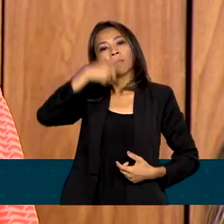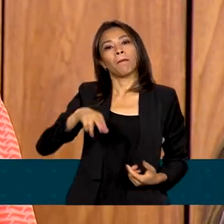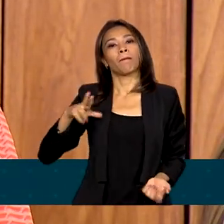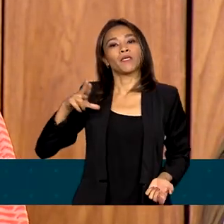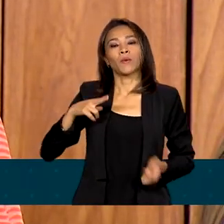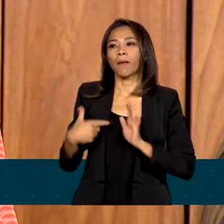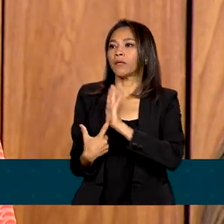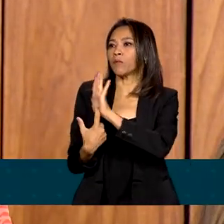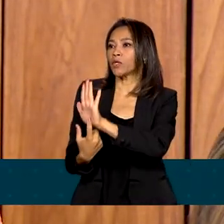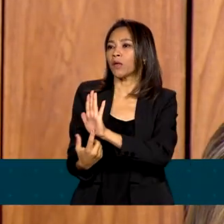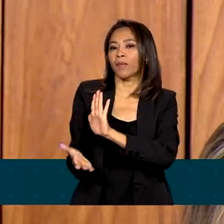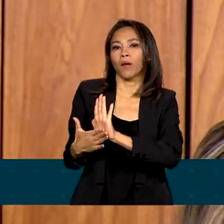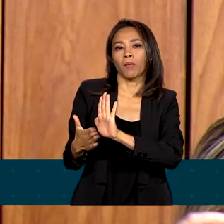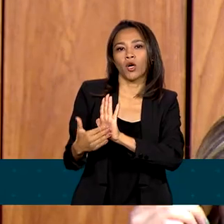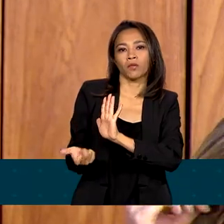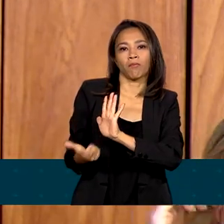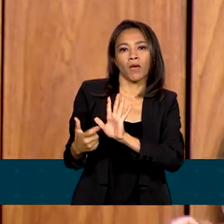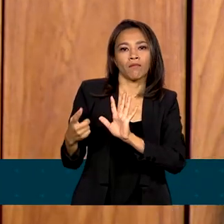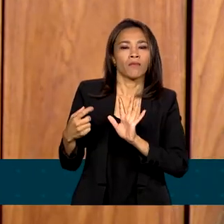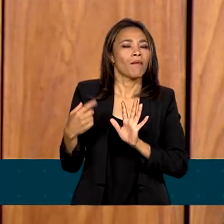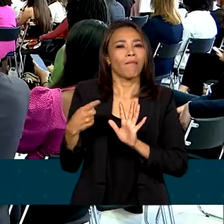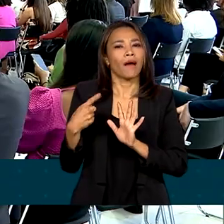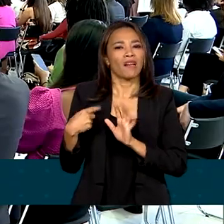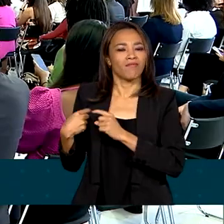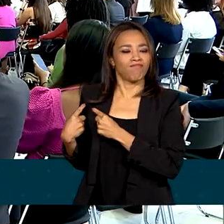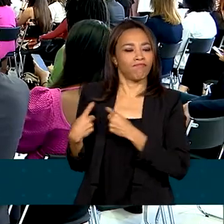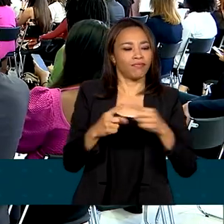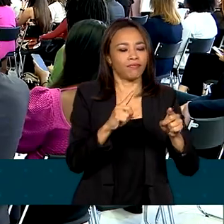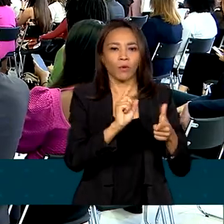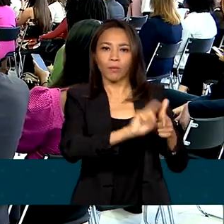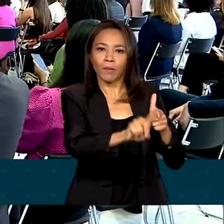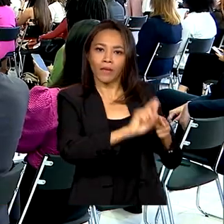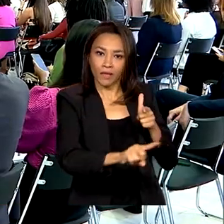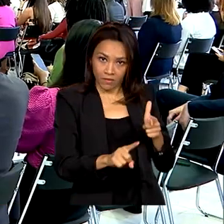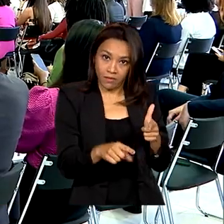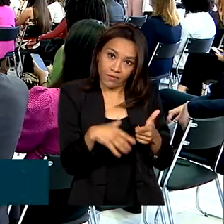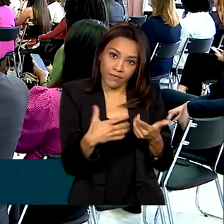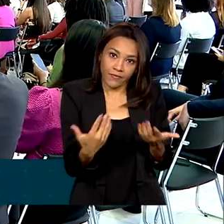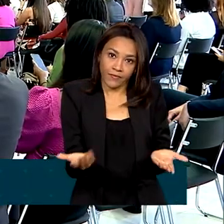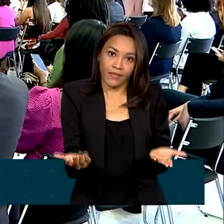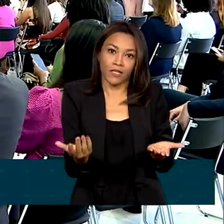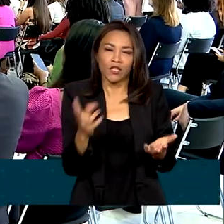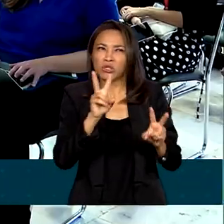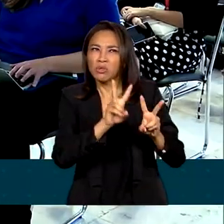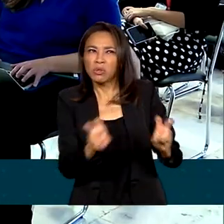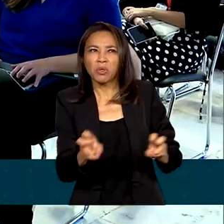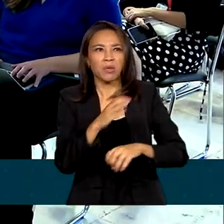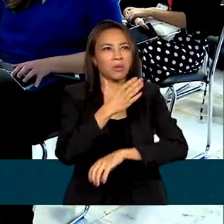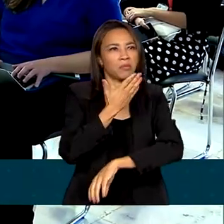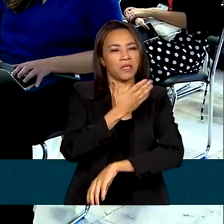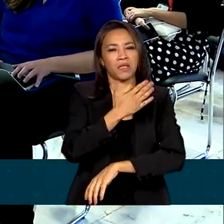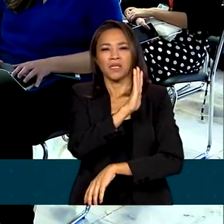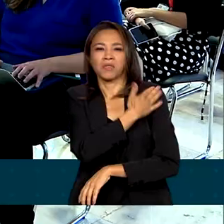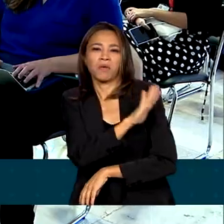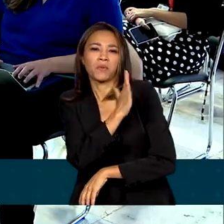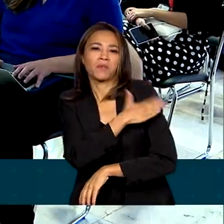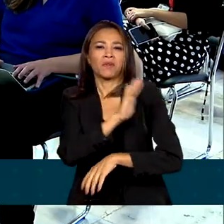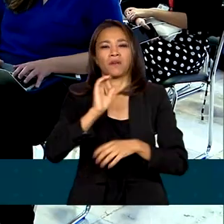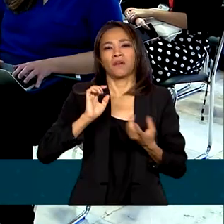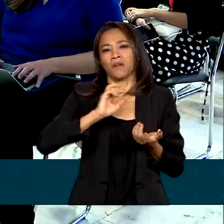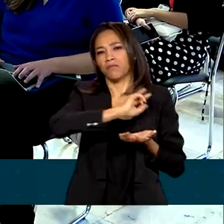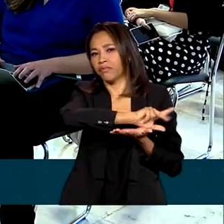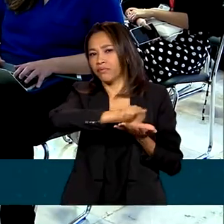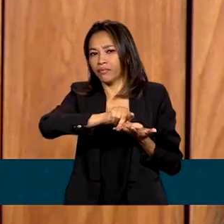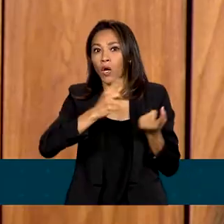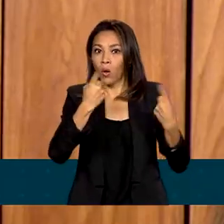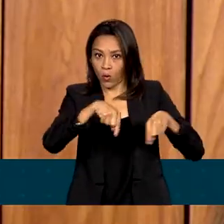para enfrentar o problema, enfim, das discriminações, dos preconceitos contra